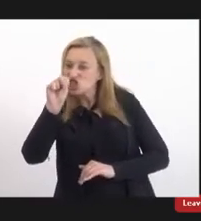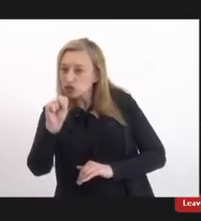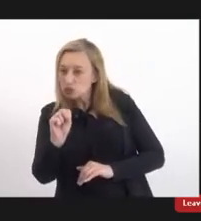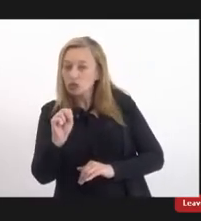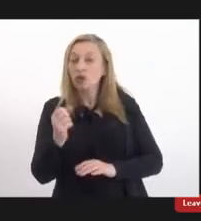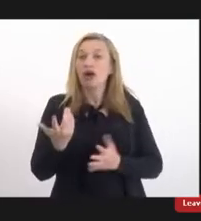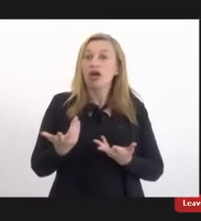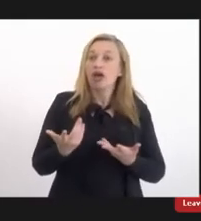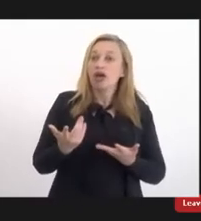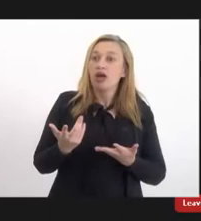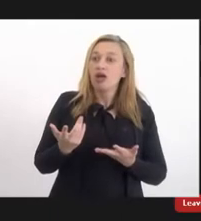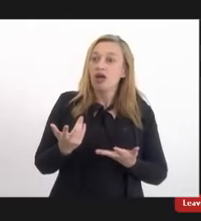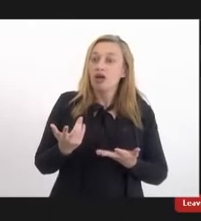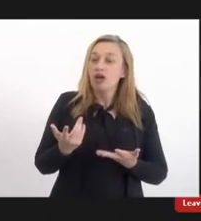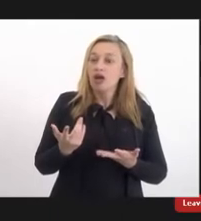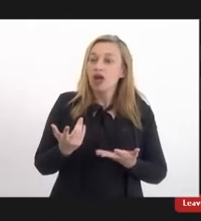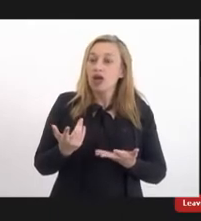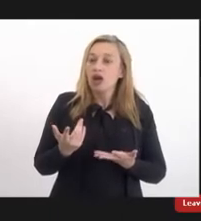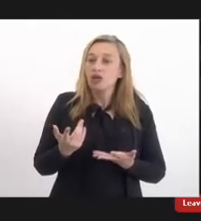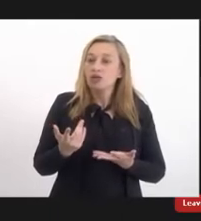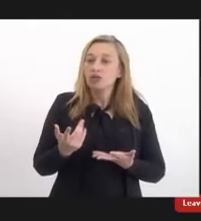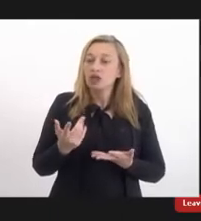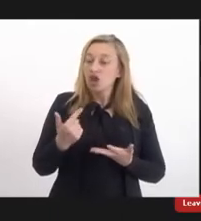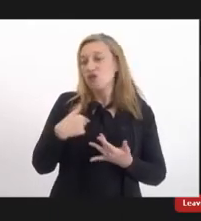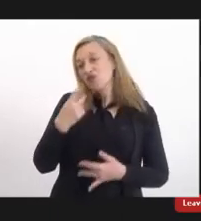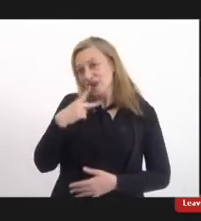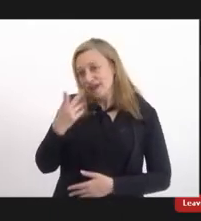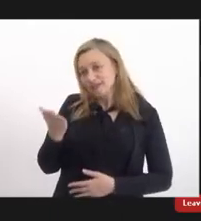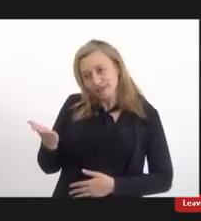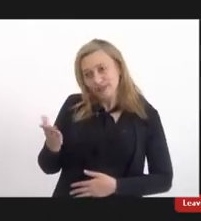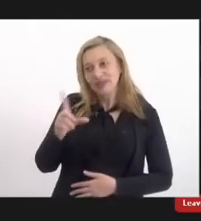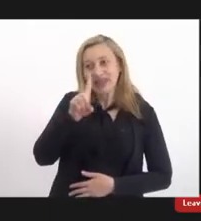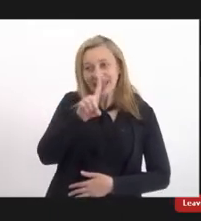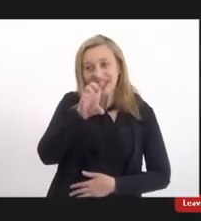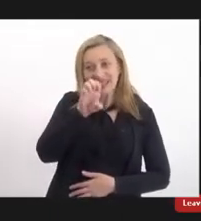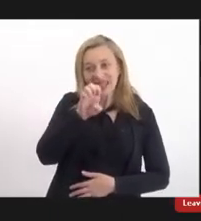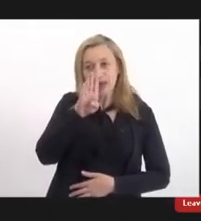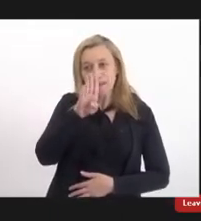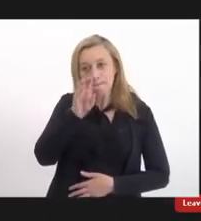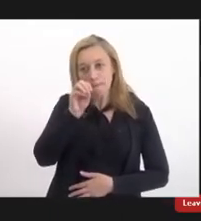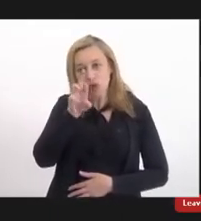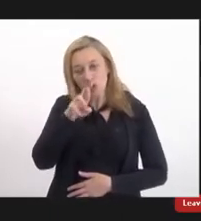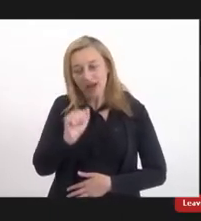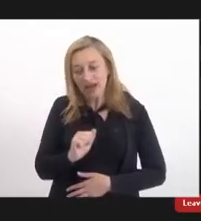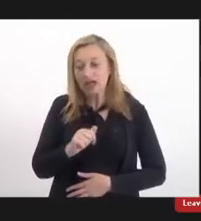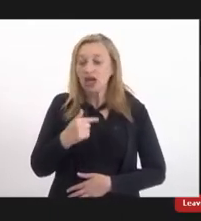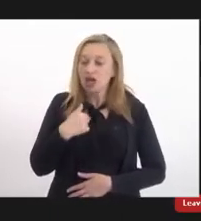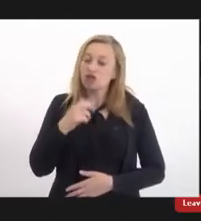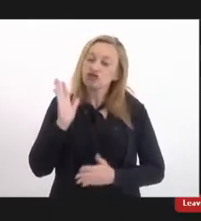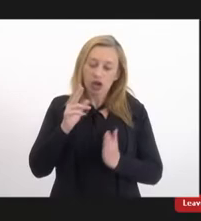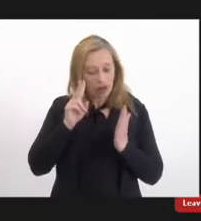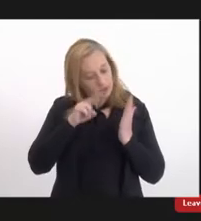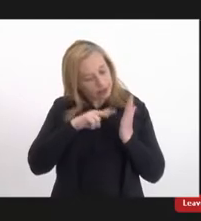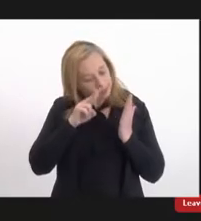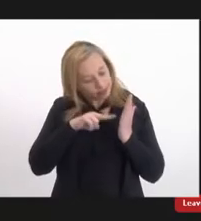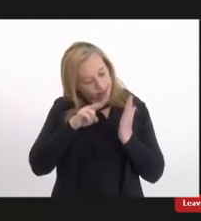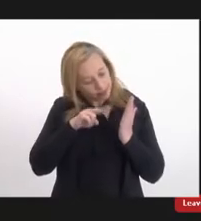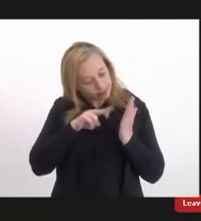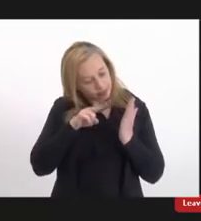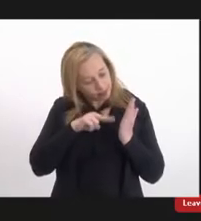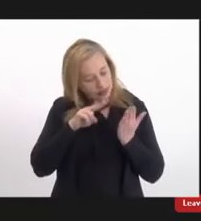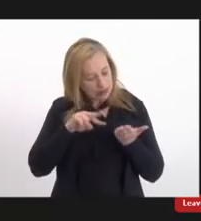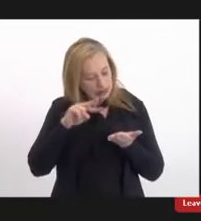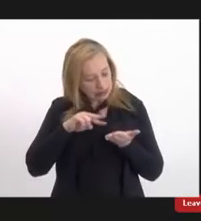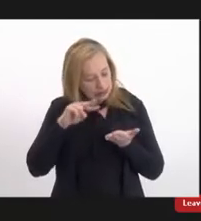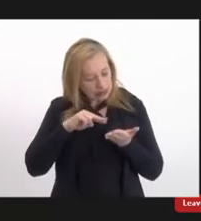te te confessar Débora eu já tinha lido aqui né li